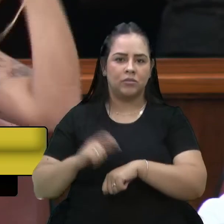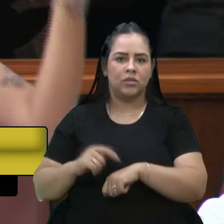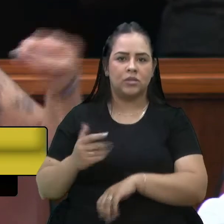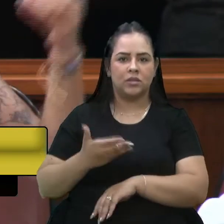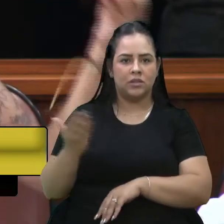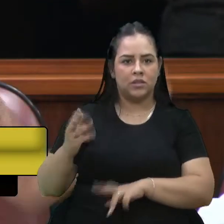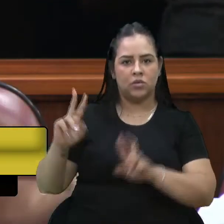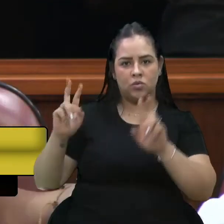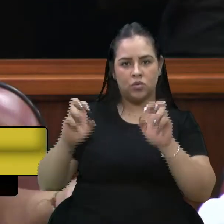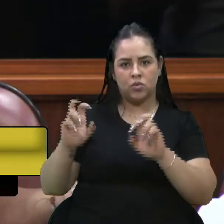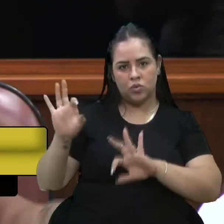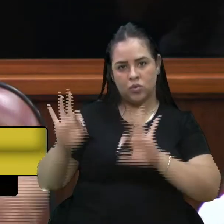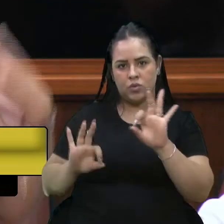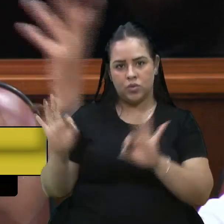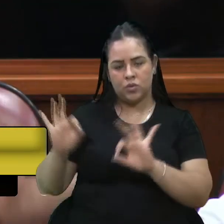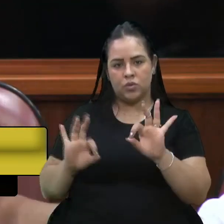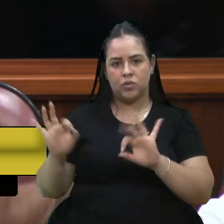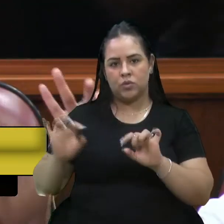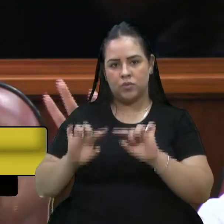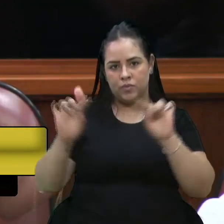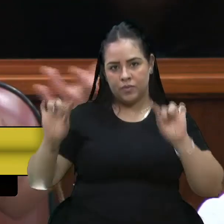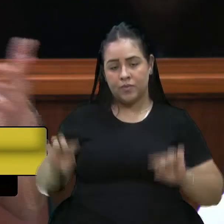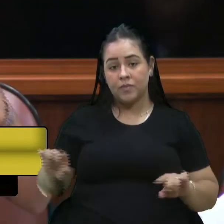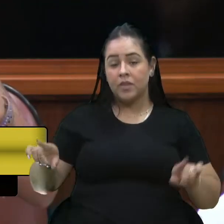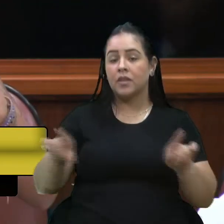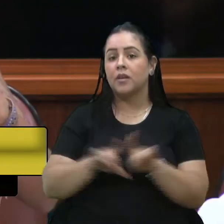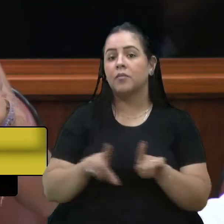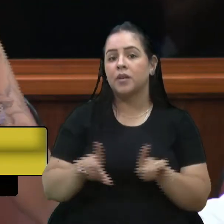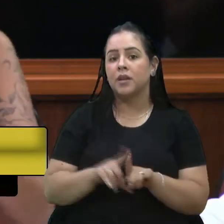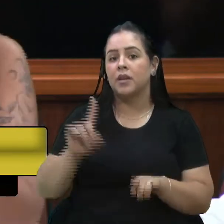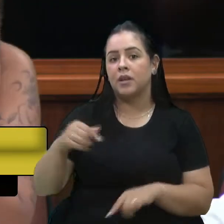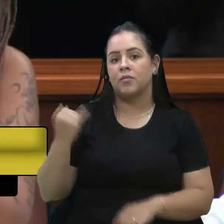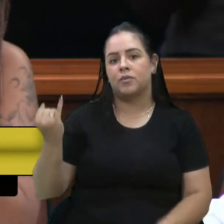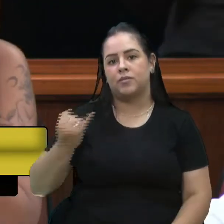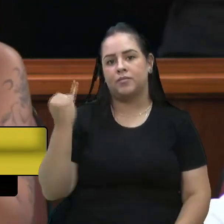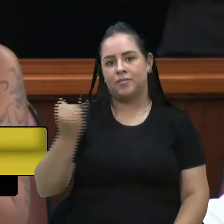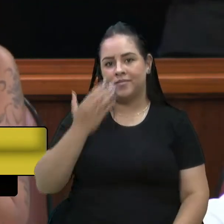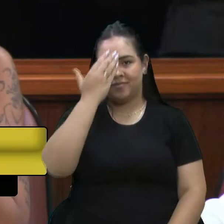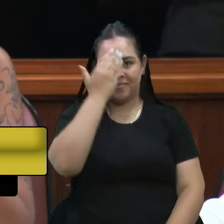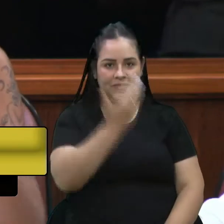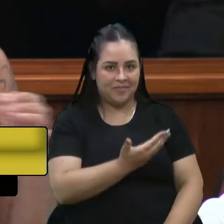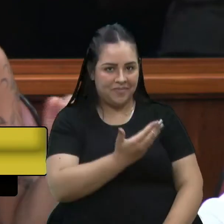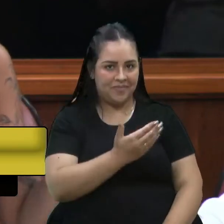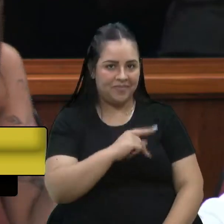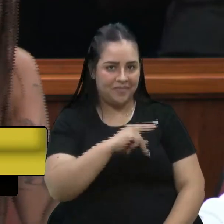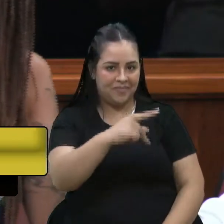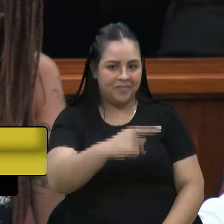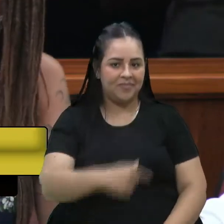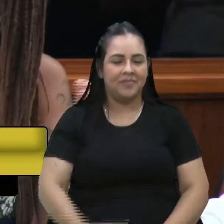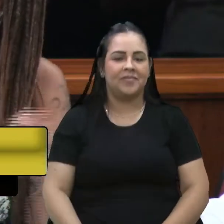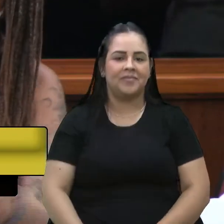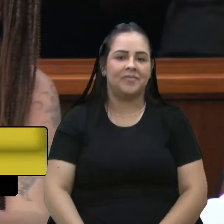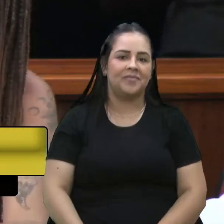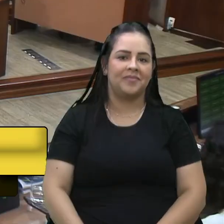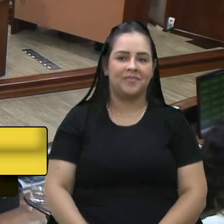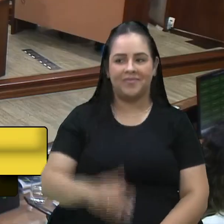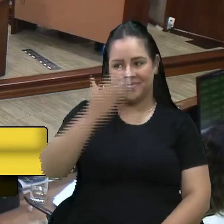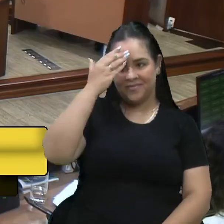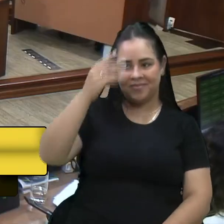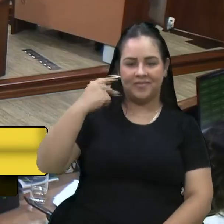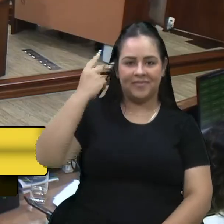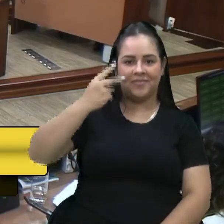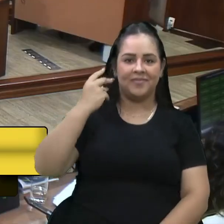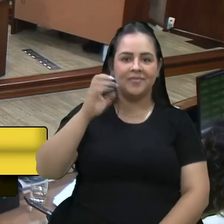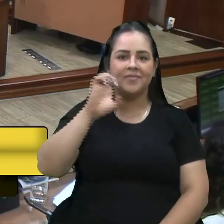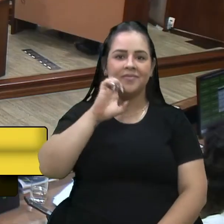questão da organização dos trabalhadores, também seria outra questão importante. Muito obrigada, senhora presidenta. Obrigada, vereadora Estela. Vereador